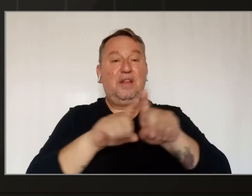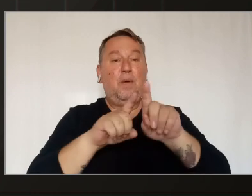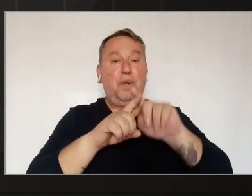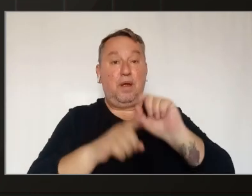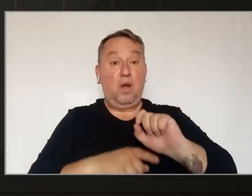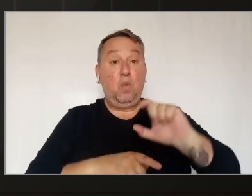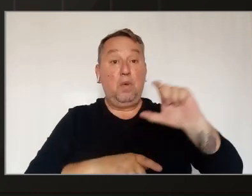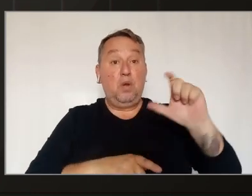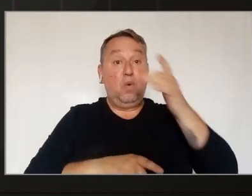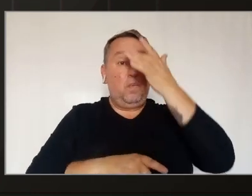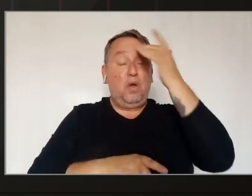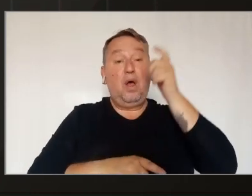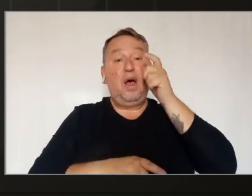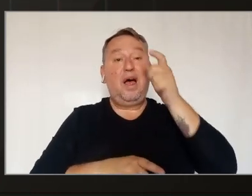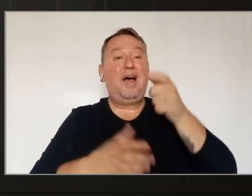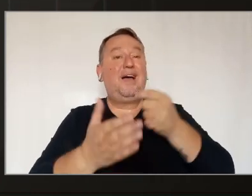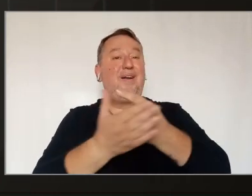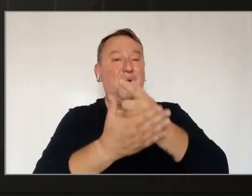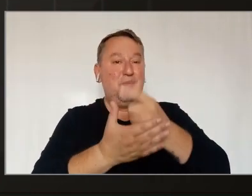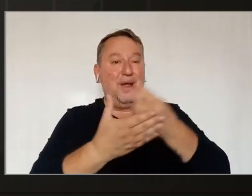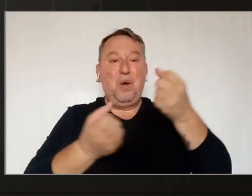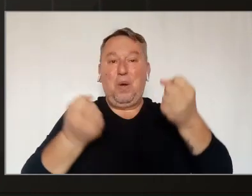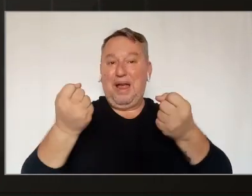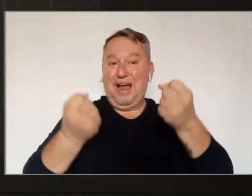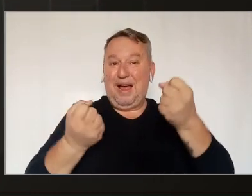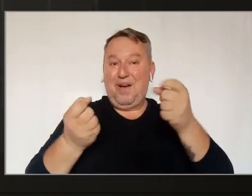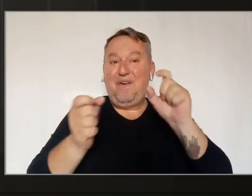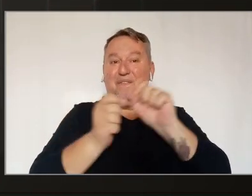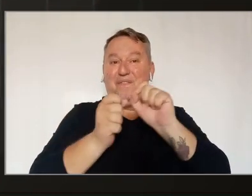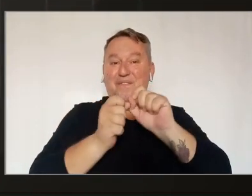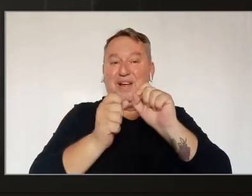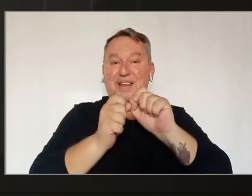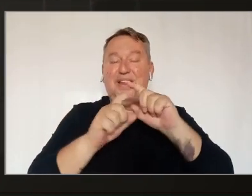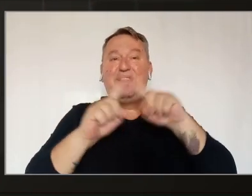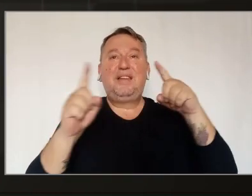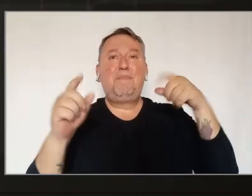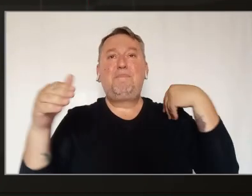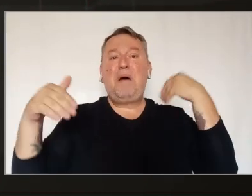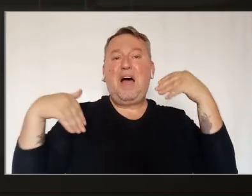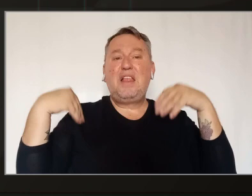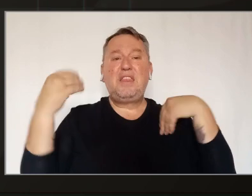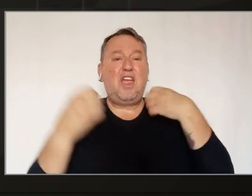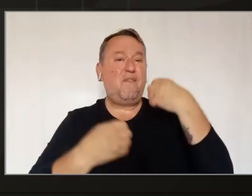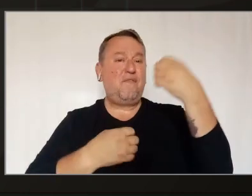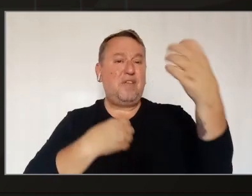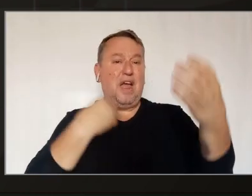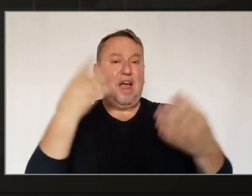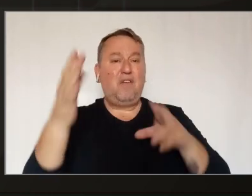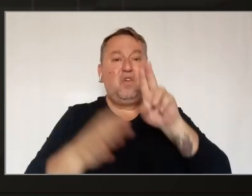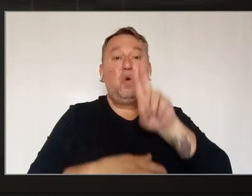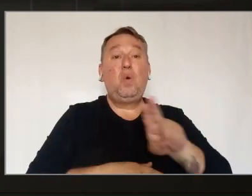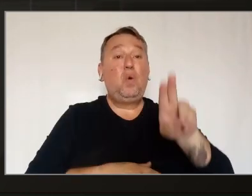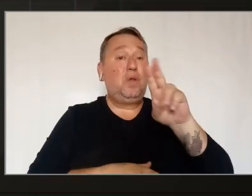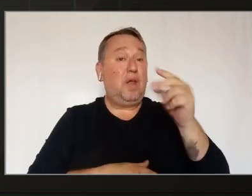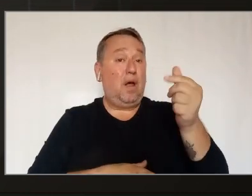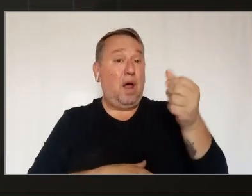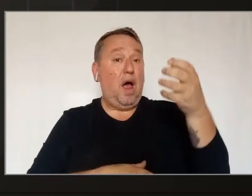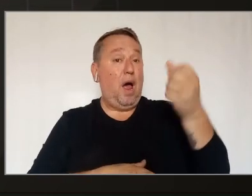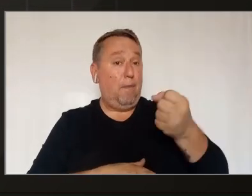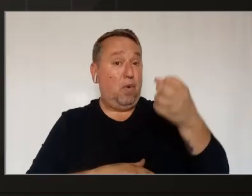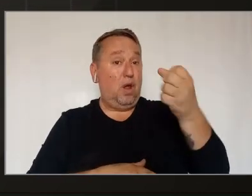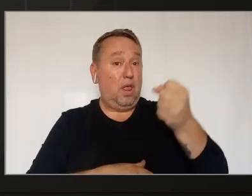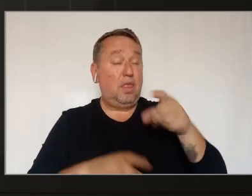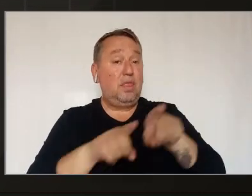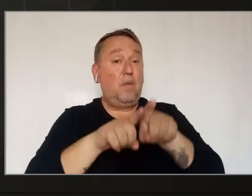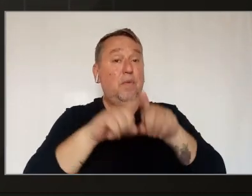subiu o número de interessados em comprar um veículo, fazer atividades de lazer, usar o dinheiro na aposentadoria e